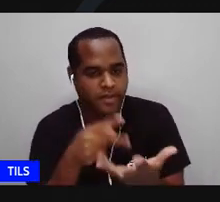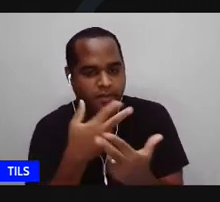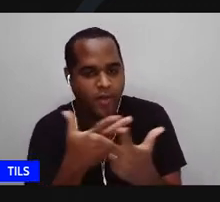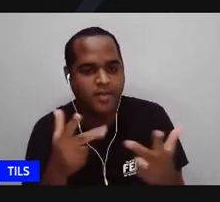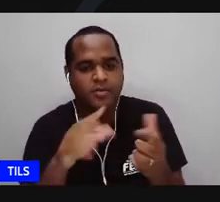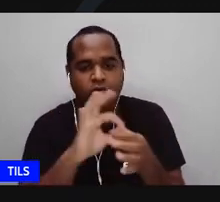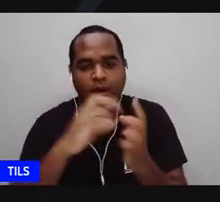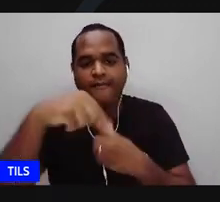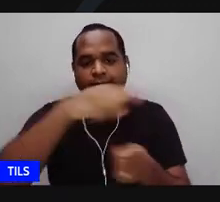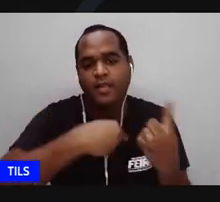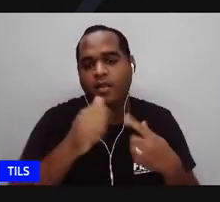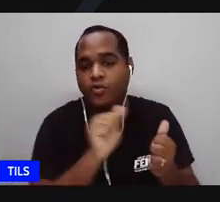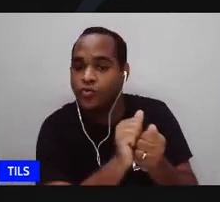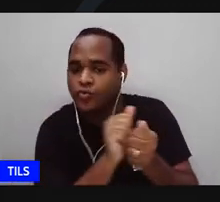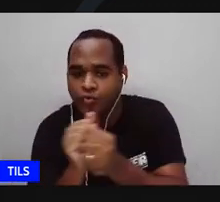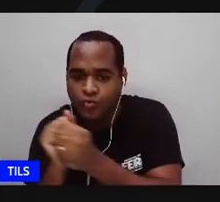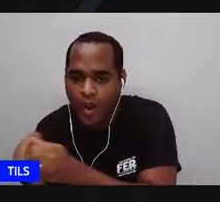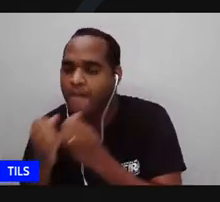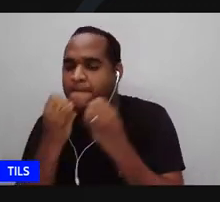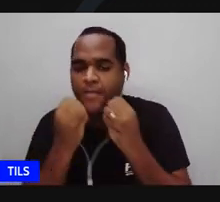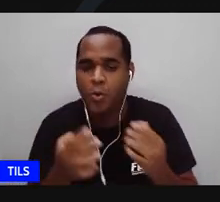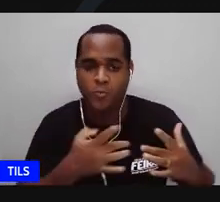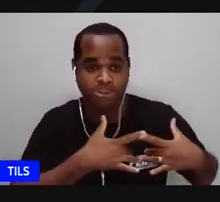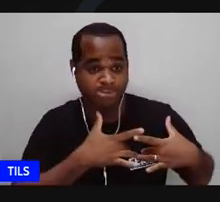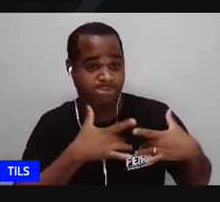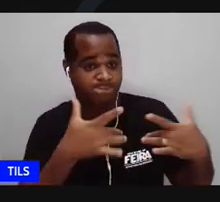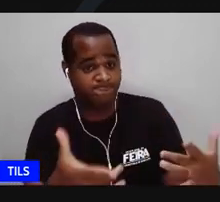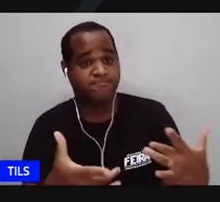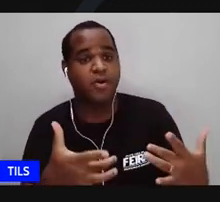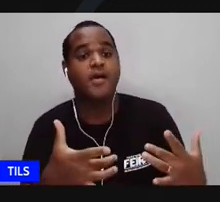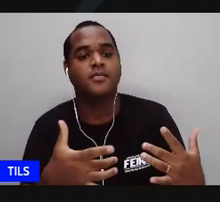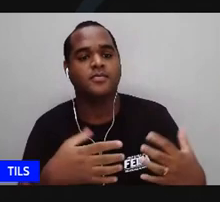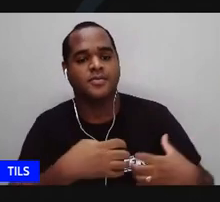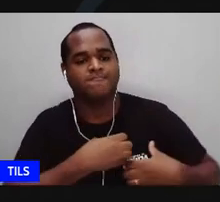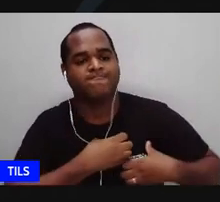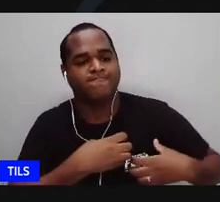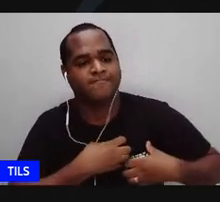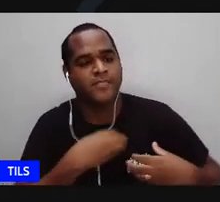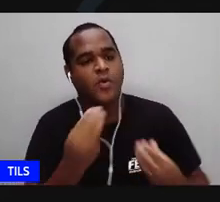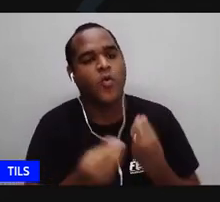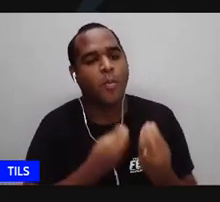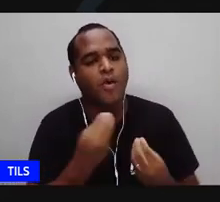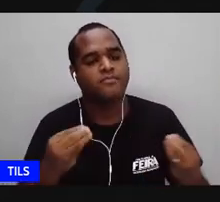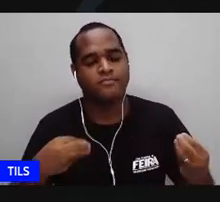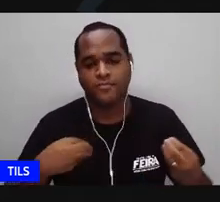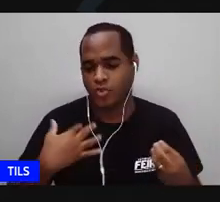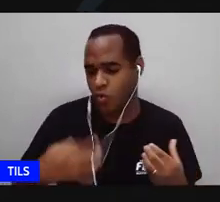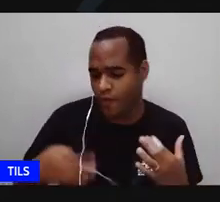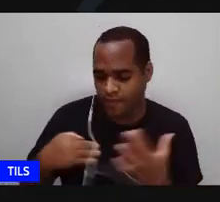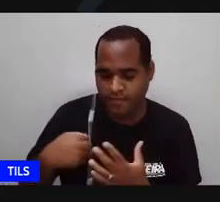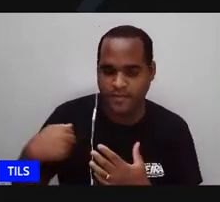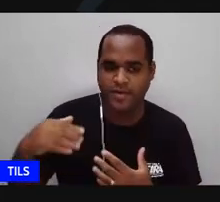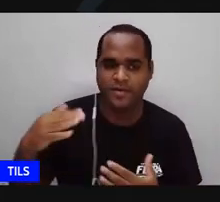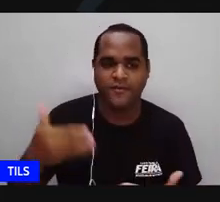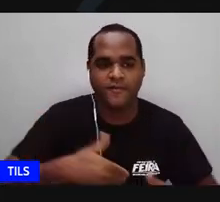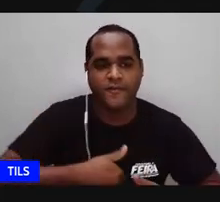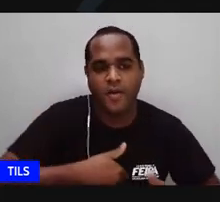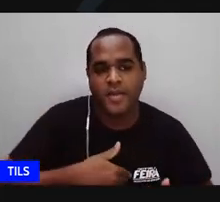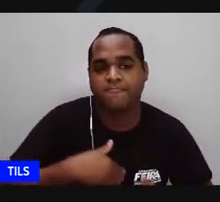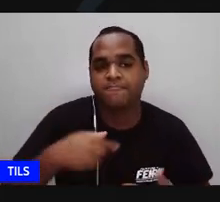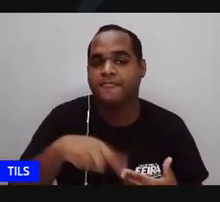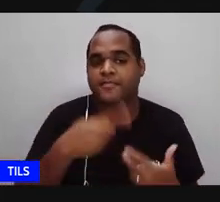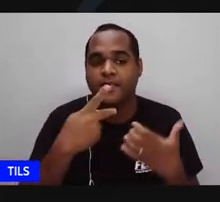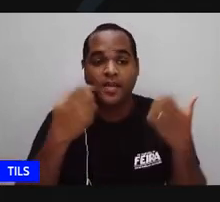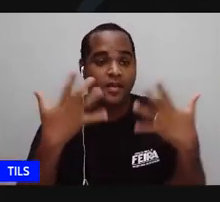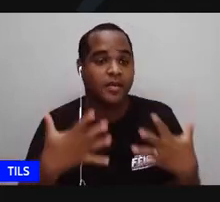juntamos aos outros que somos solidários e nos sensibilizamos com a dor com a fome com o suprimento e